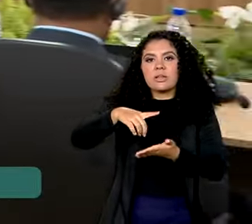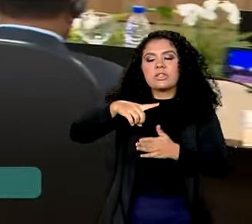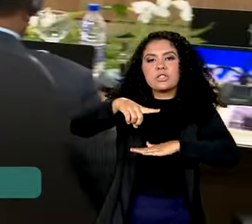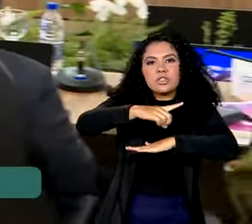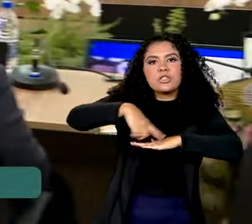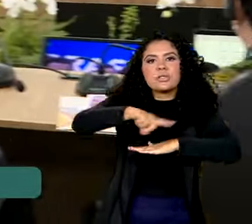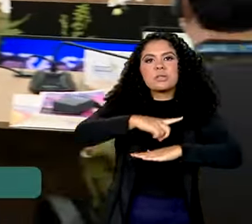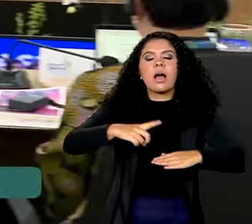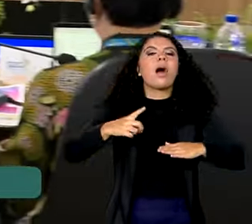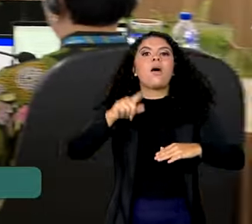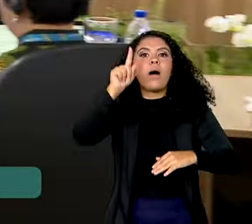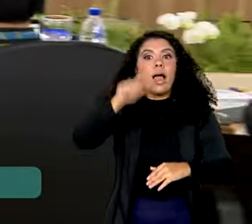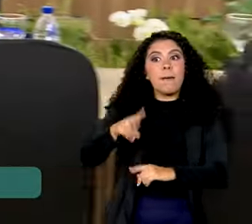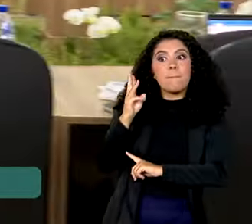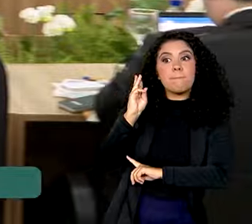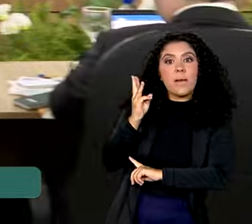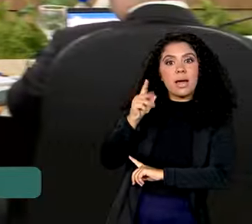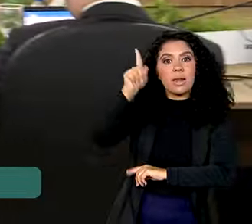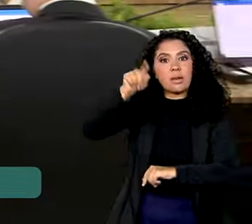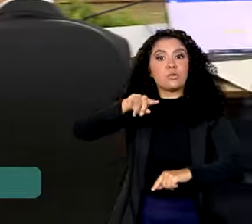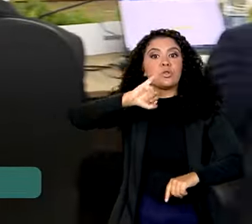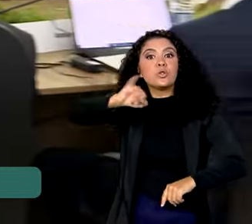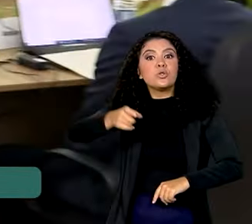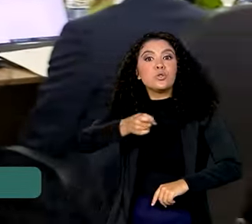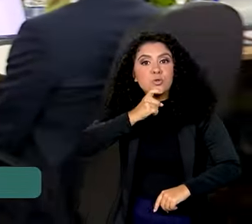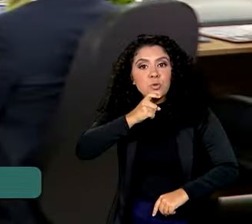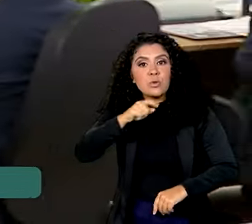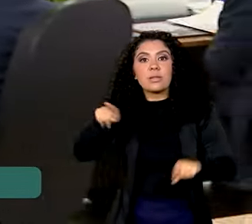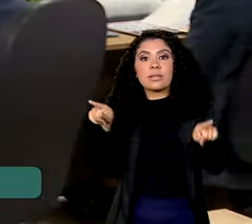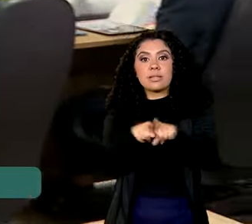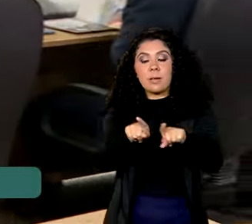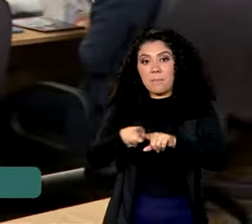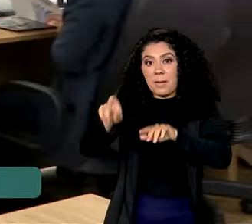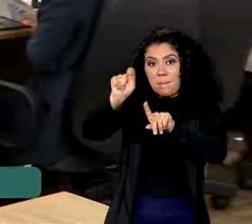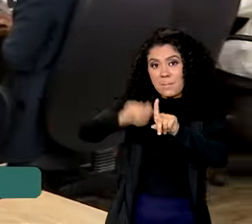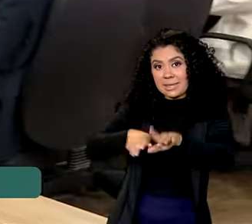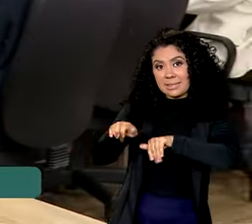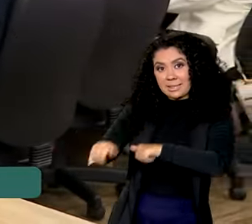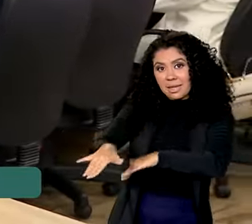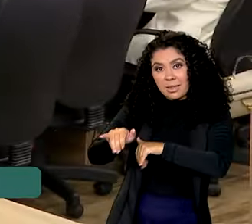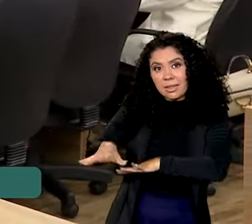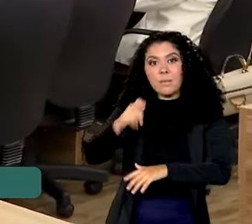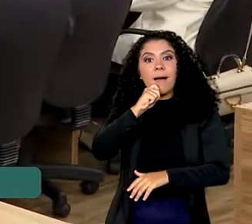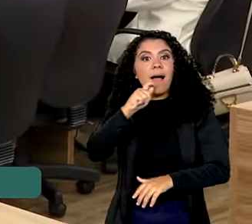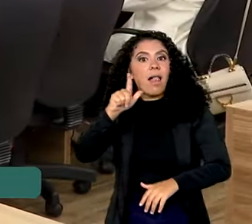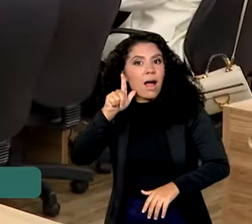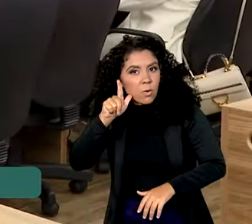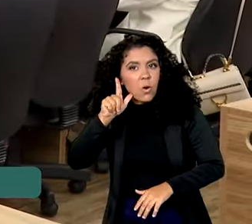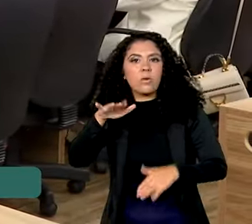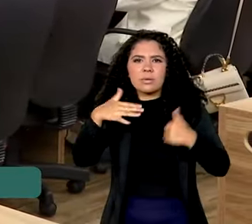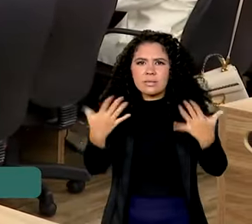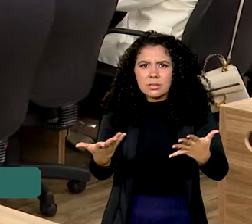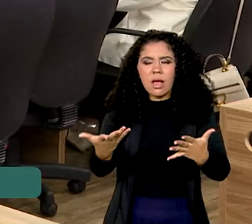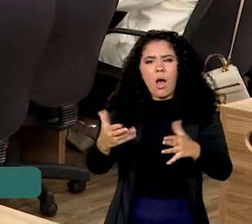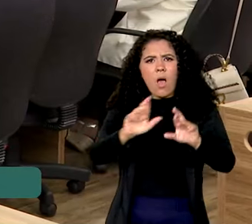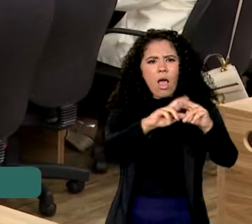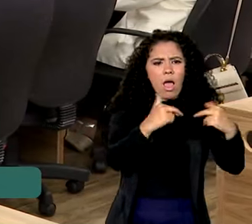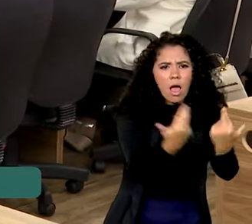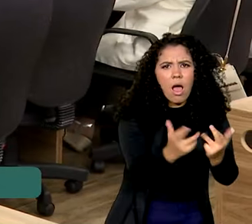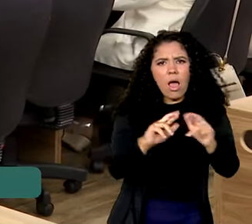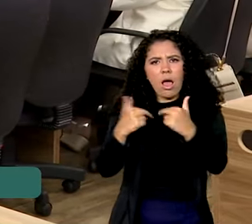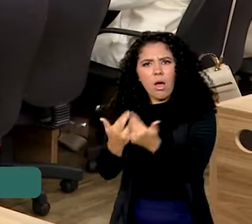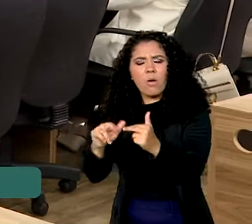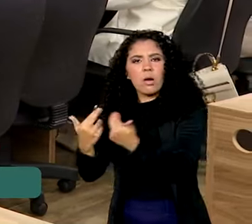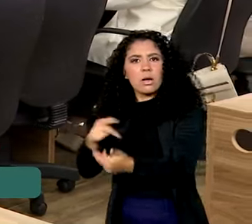em São Luís, no Maranhão, e em setembro, em Maceió, a Lagoas. Cada uma dessas reuniões